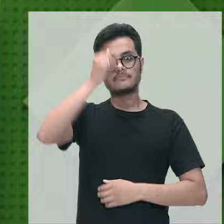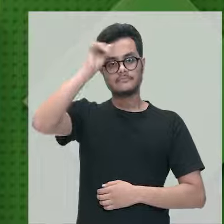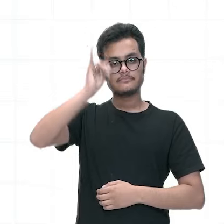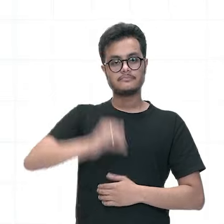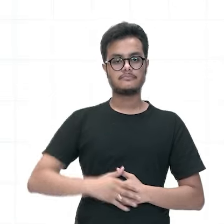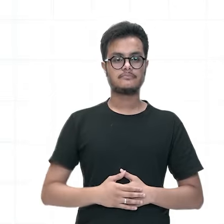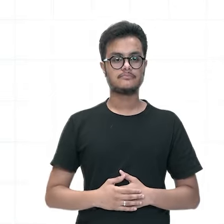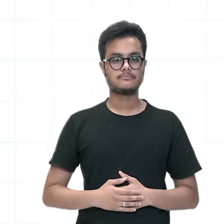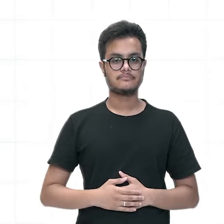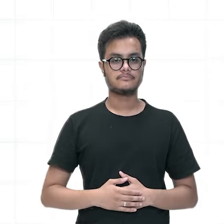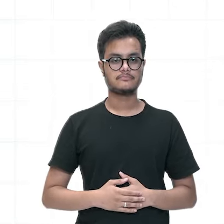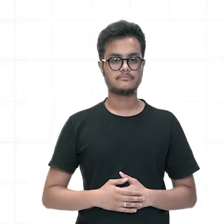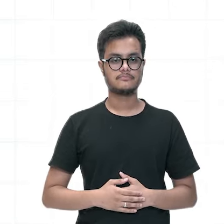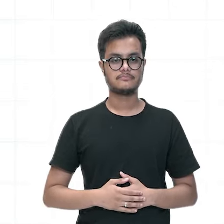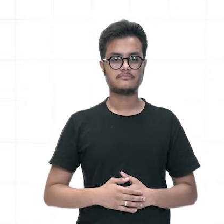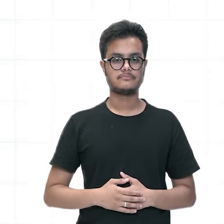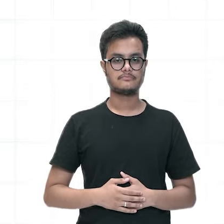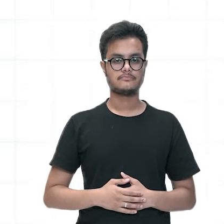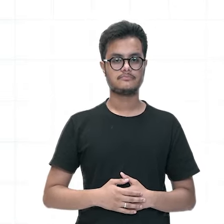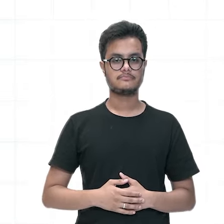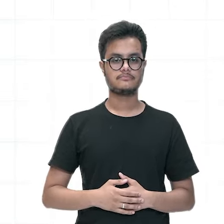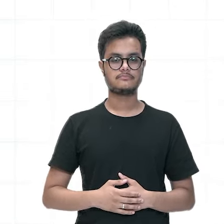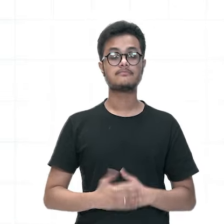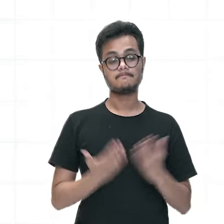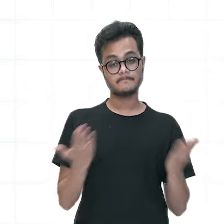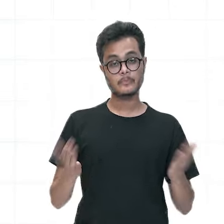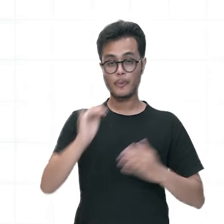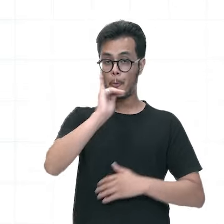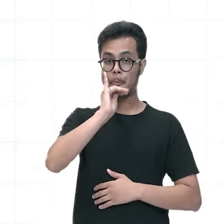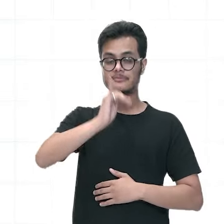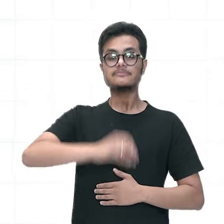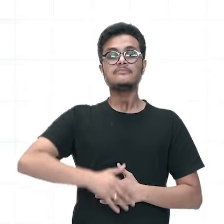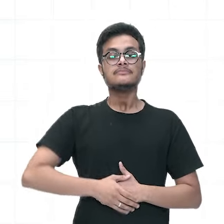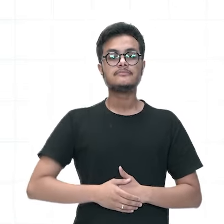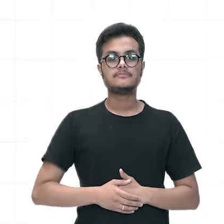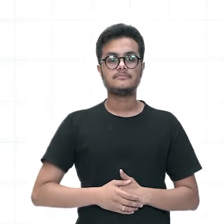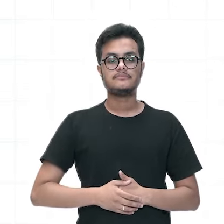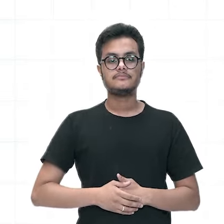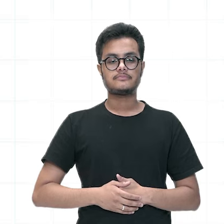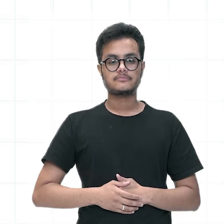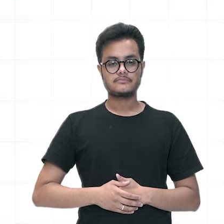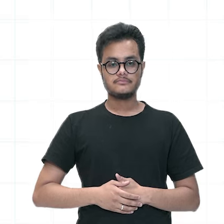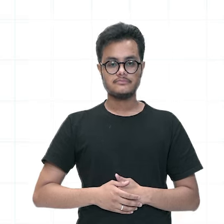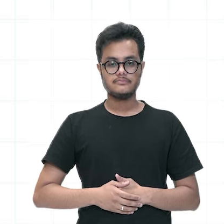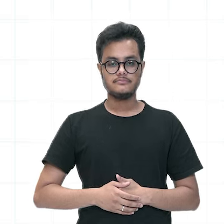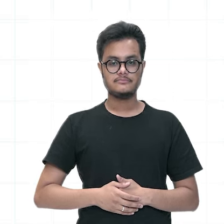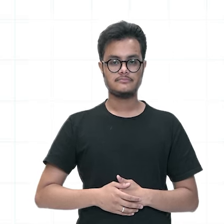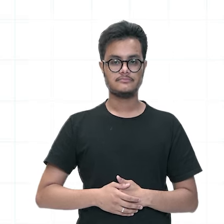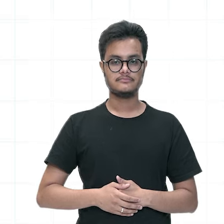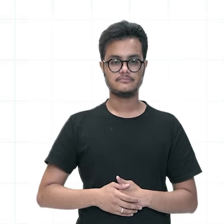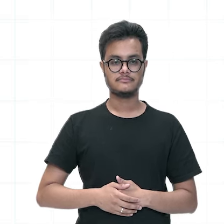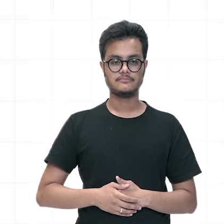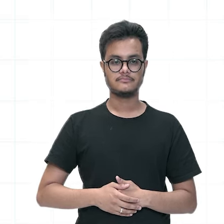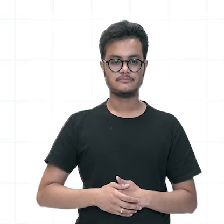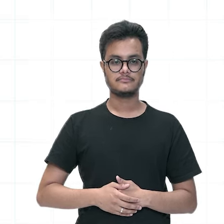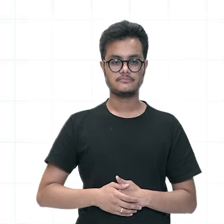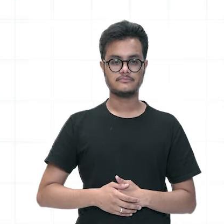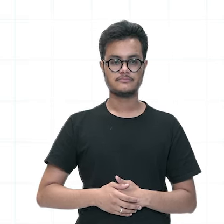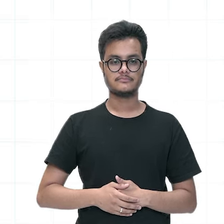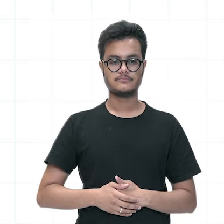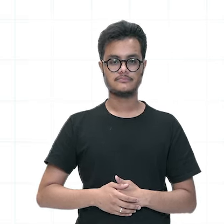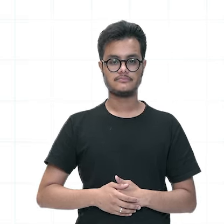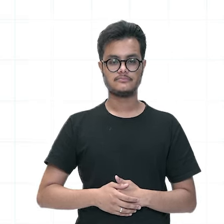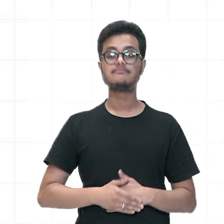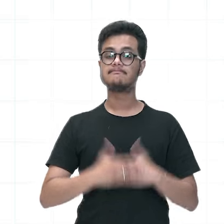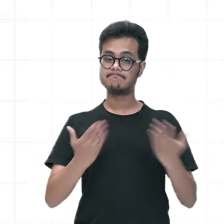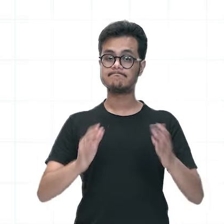então é isso aí que a gente está vendo com exceção da febre amarela que possui a vacina também da dengue as demais doenças só